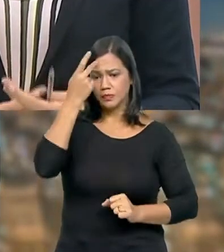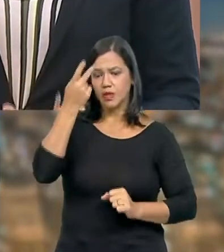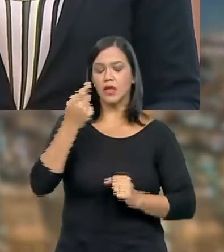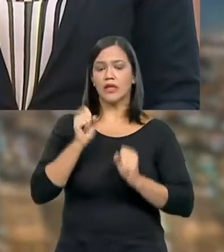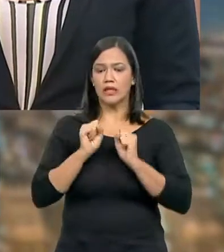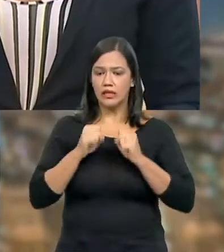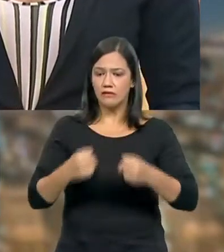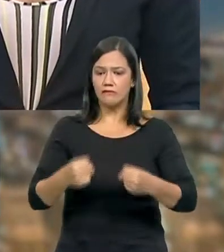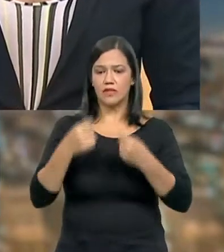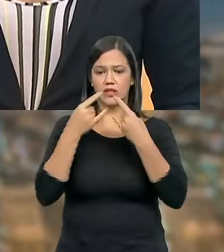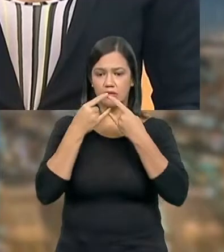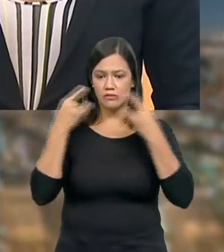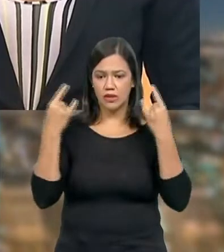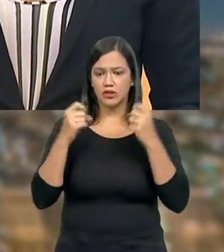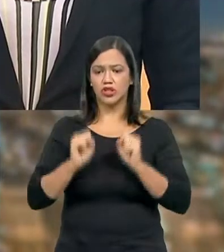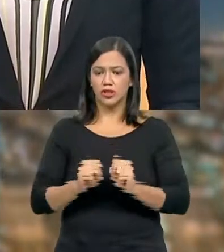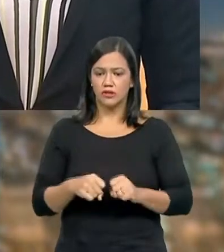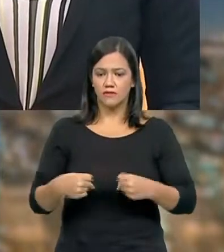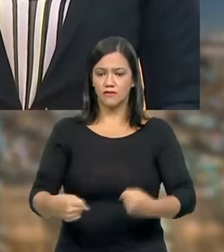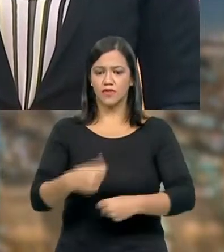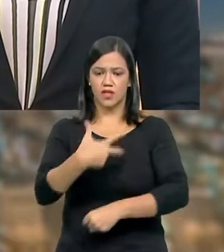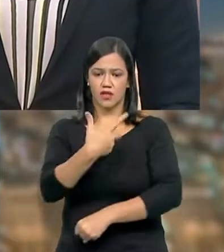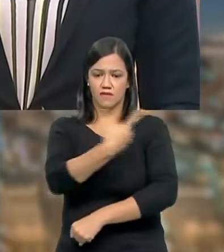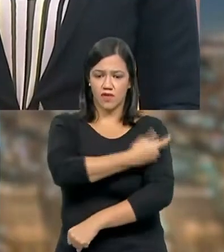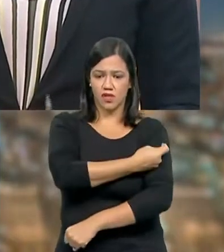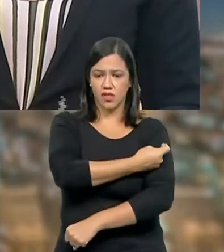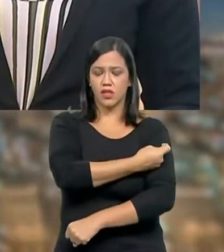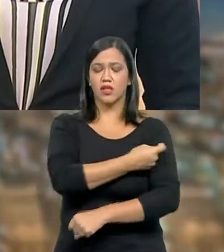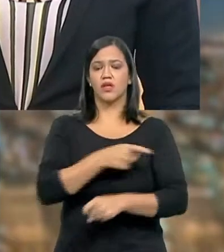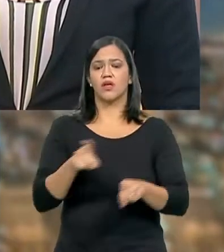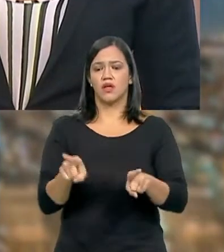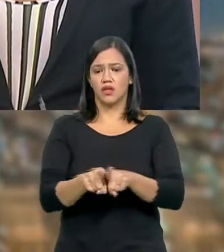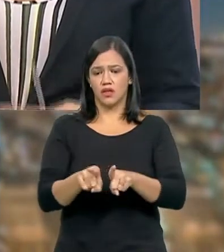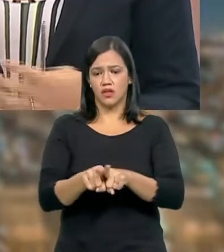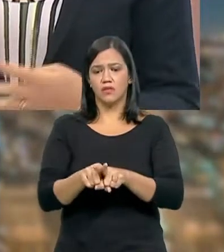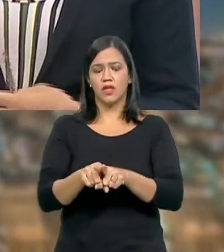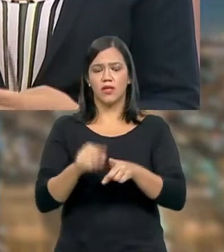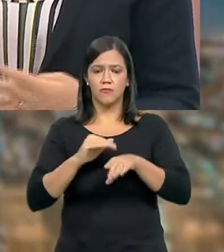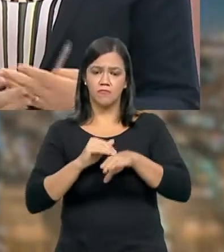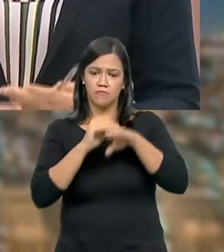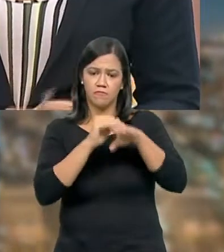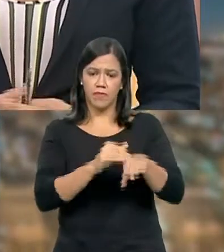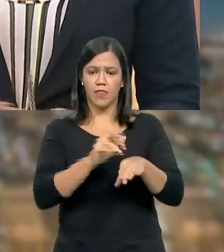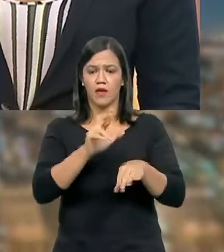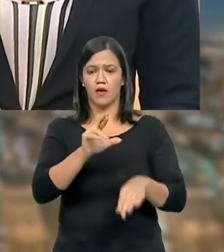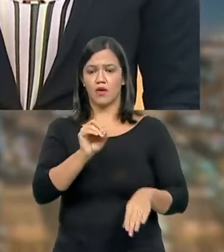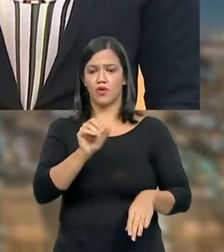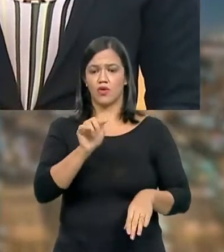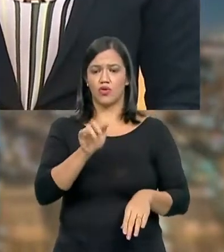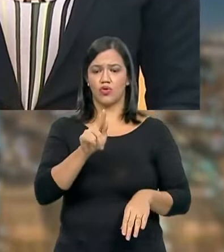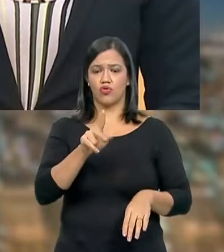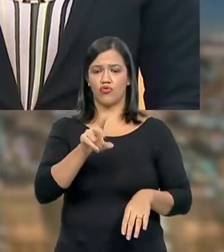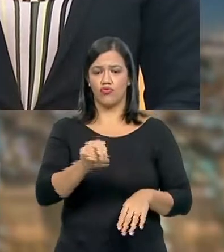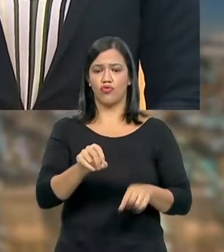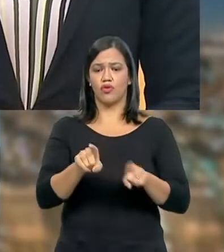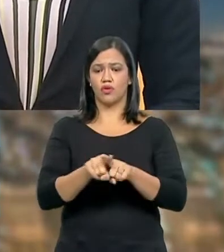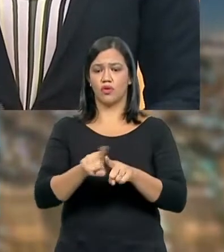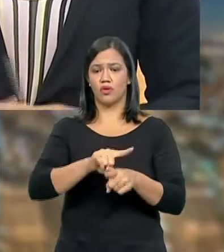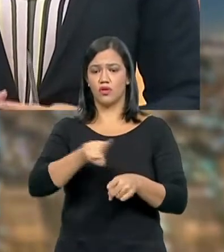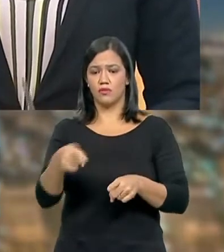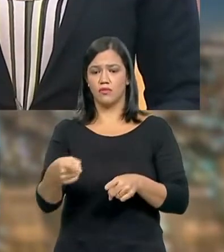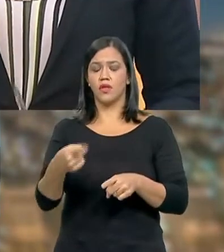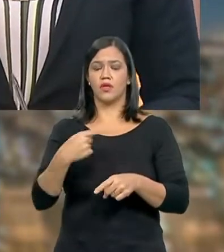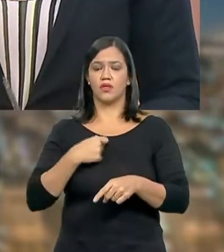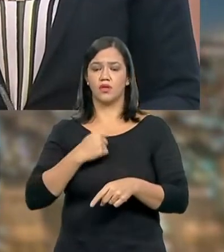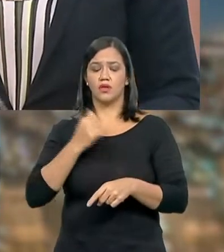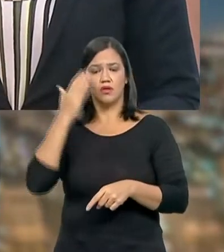máscara, a defesa da vacina, e queria jogar para o Rodolfo e para o general também, se